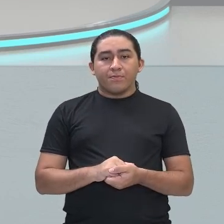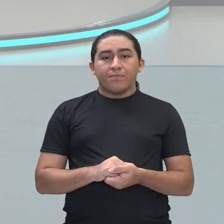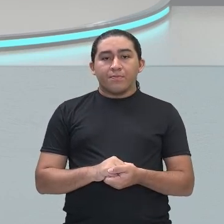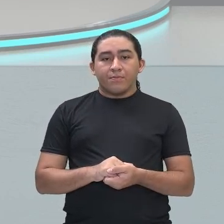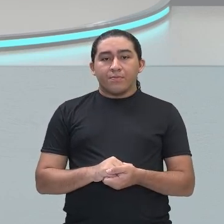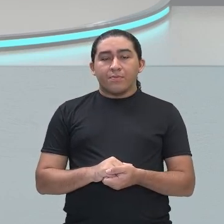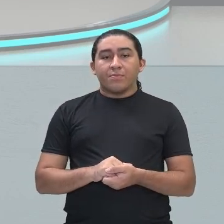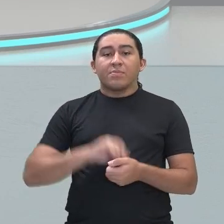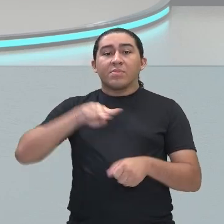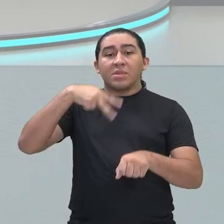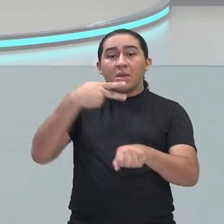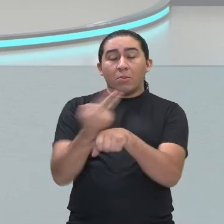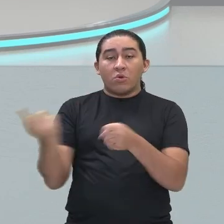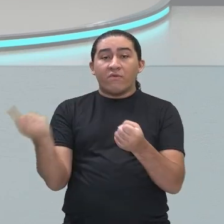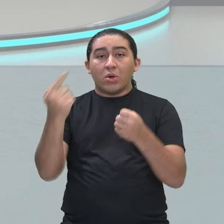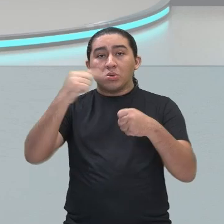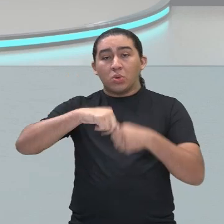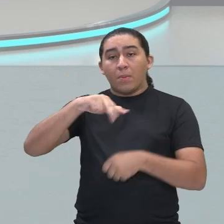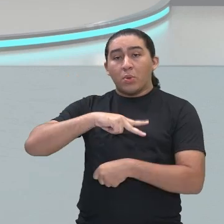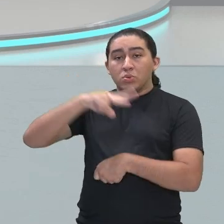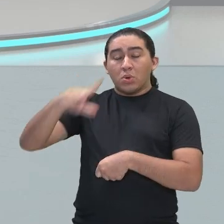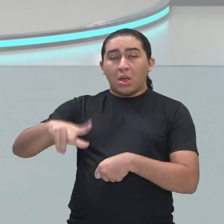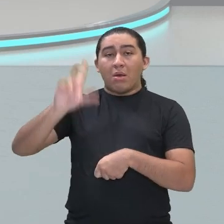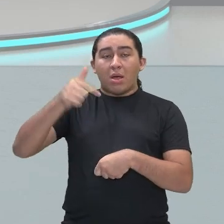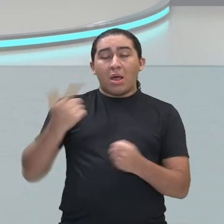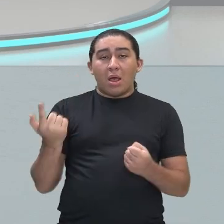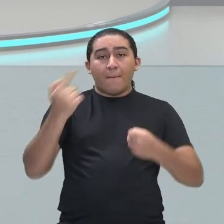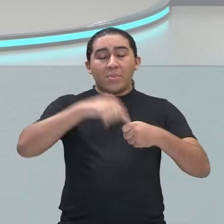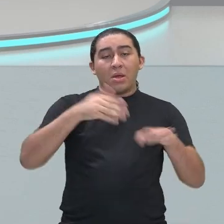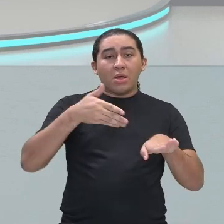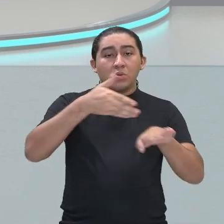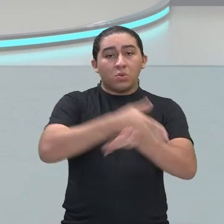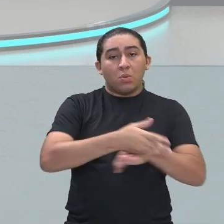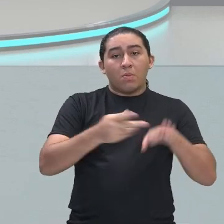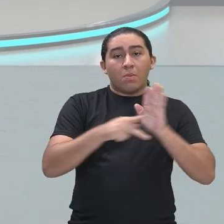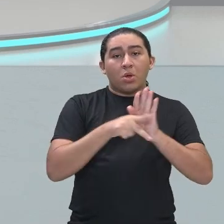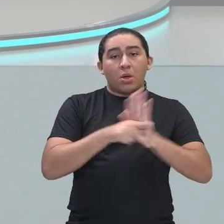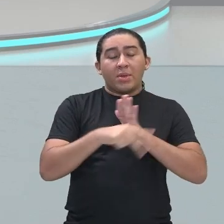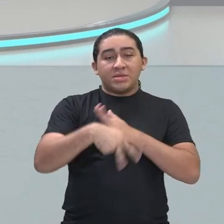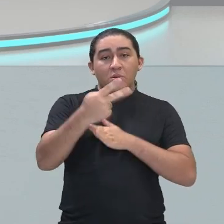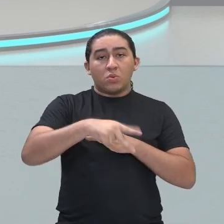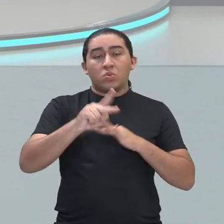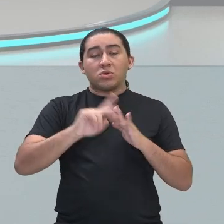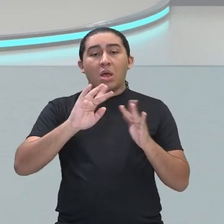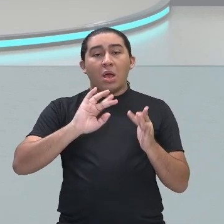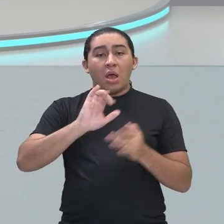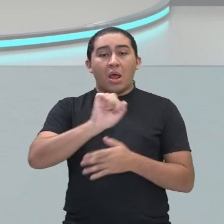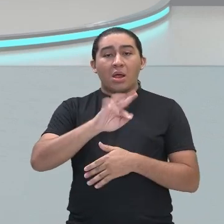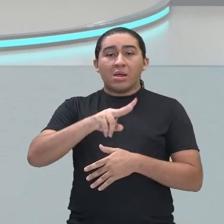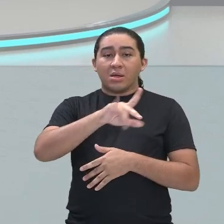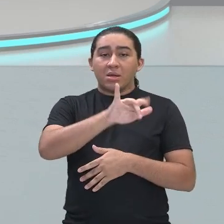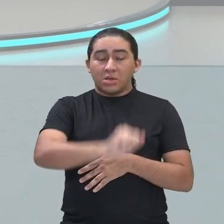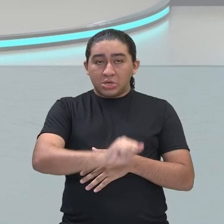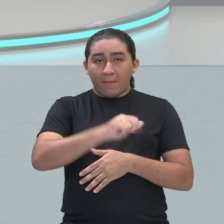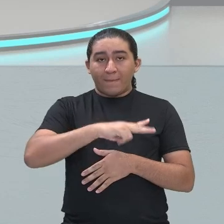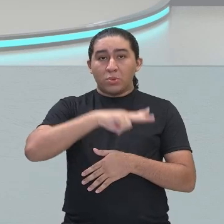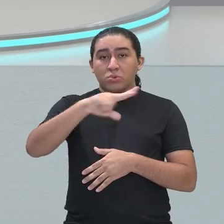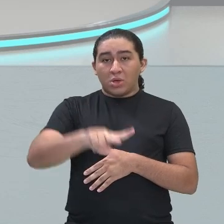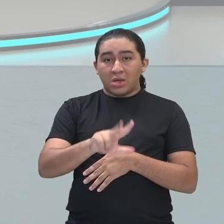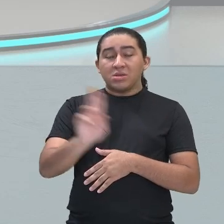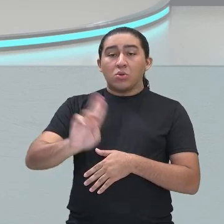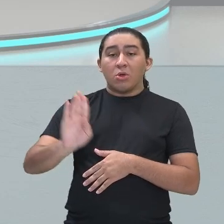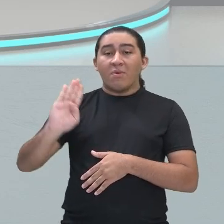associou-se à 2ª Arcádia portuguesa, adotando o pseudônimo de